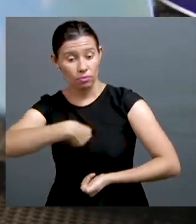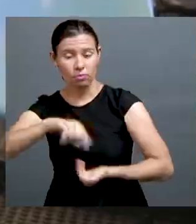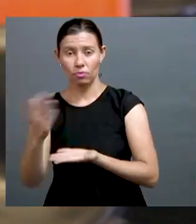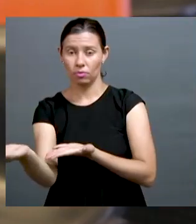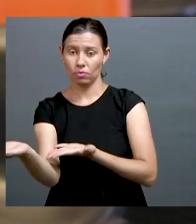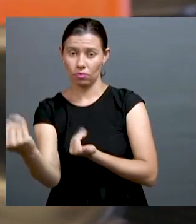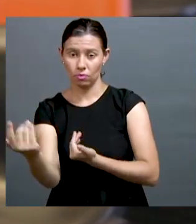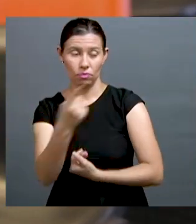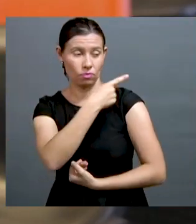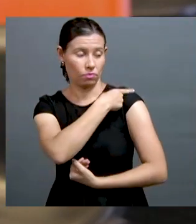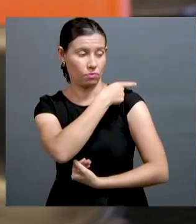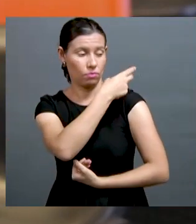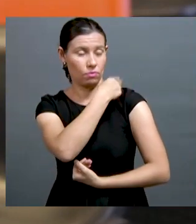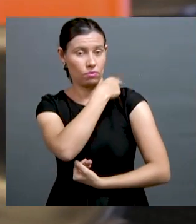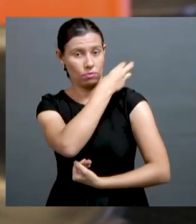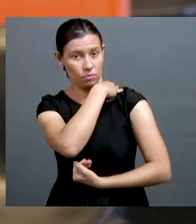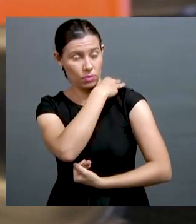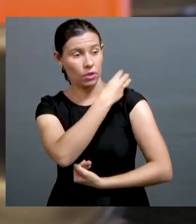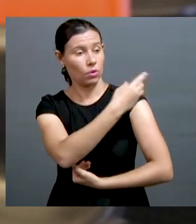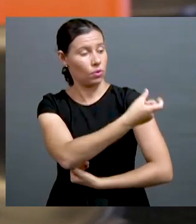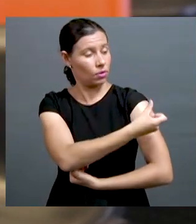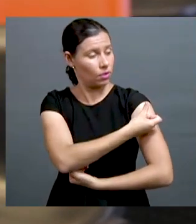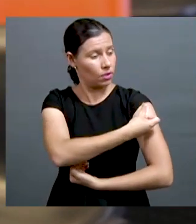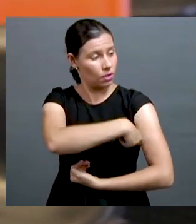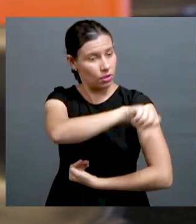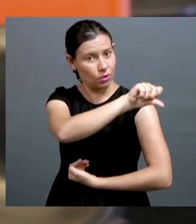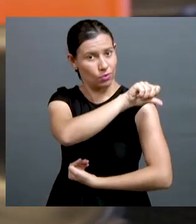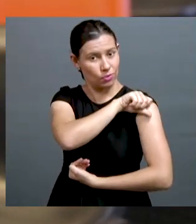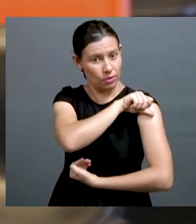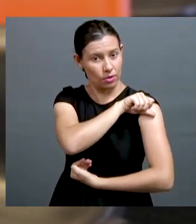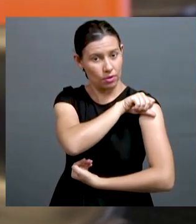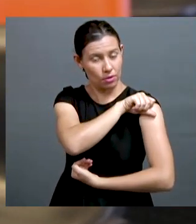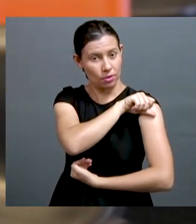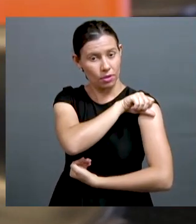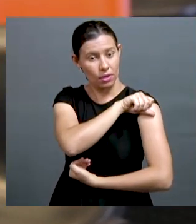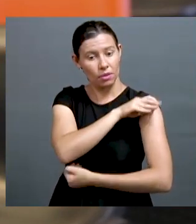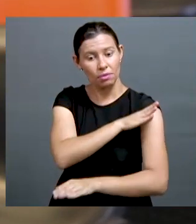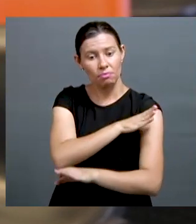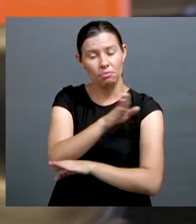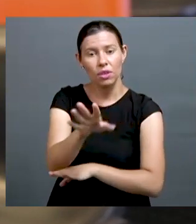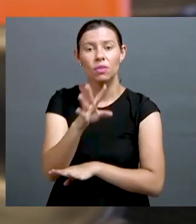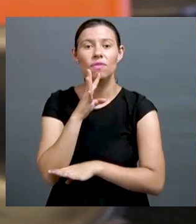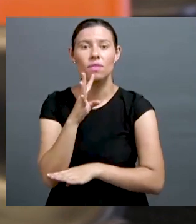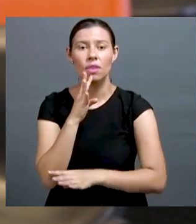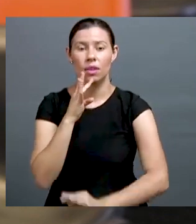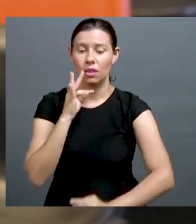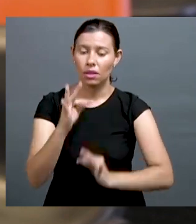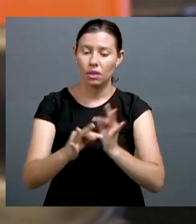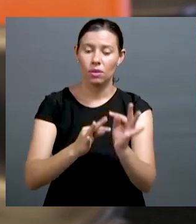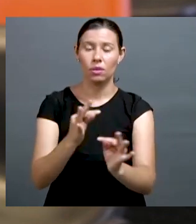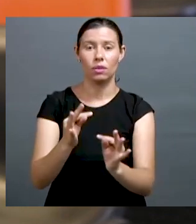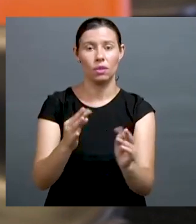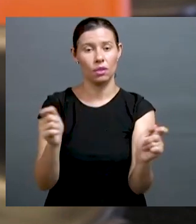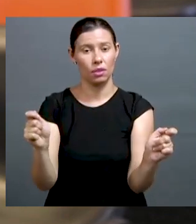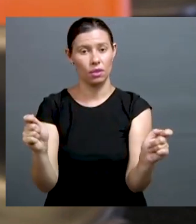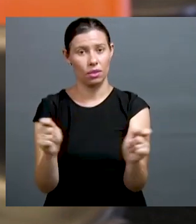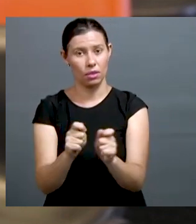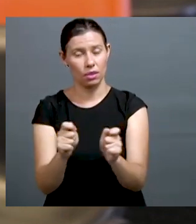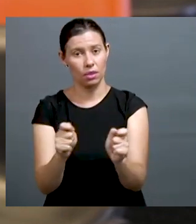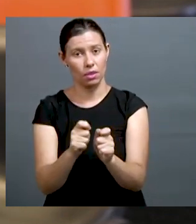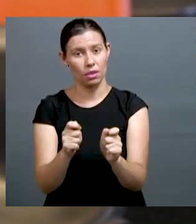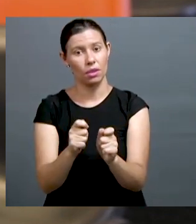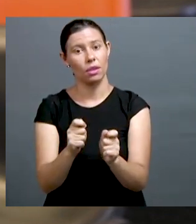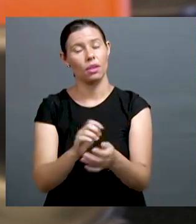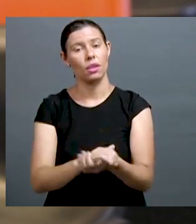Se os nossos jovens, desde o ensino médio, o ensino fundamental, eles já tiverem contato com a tecnologia, eles